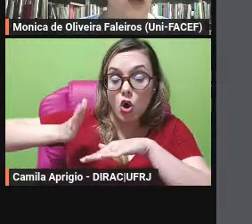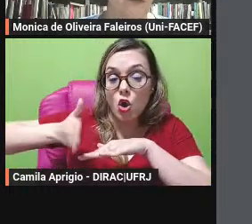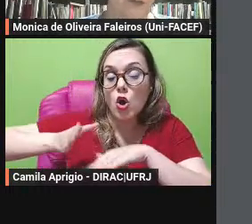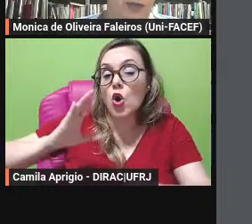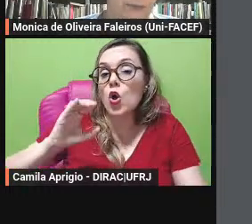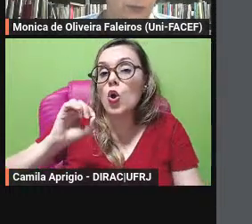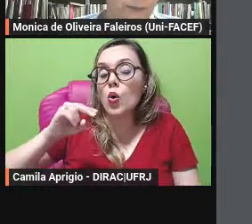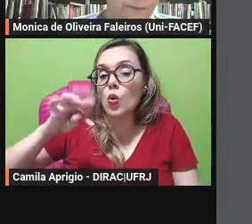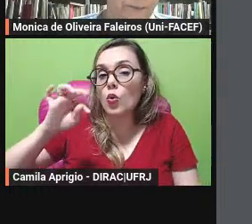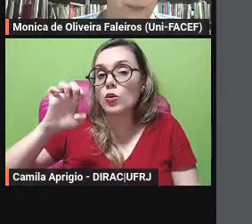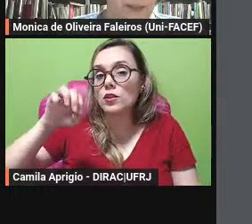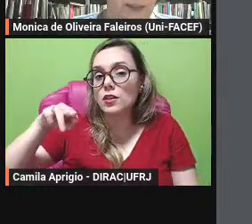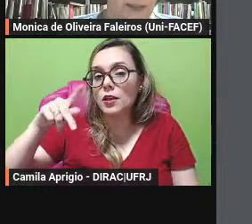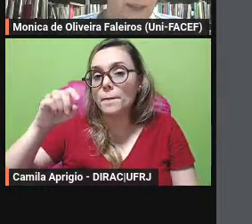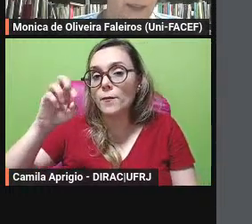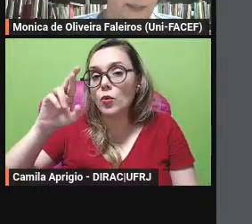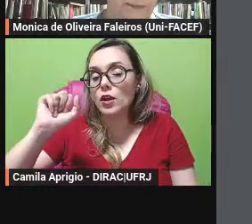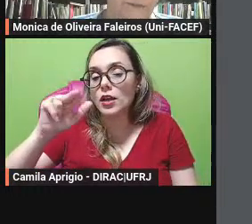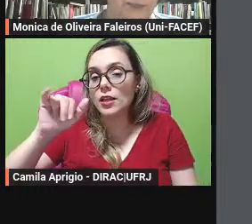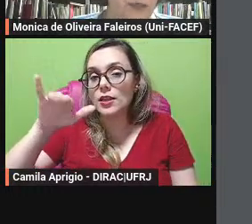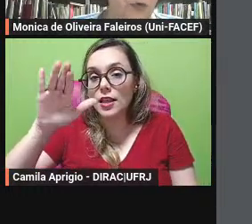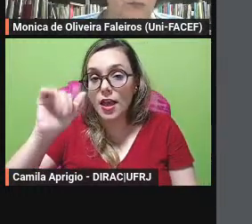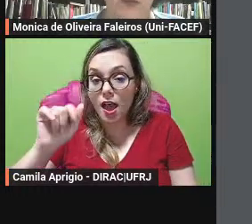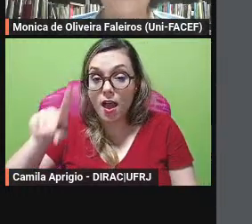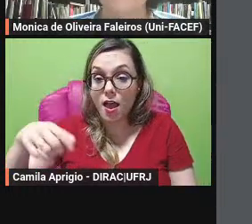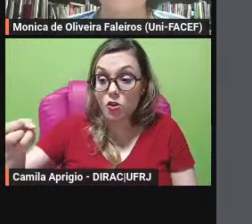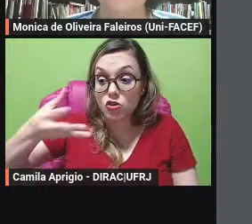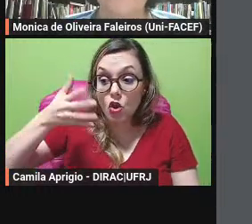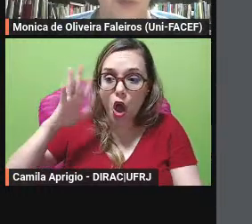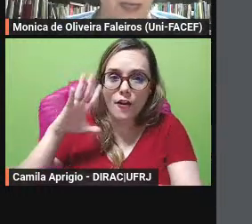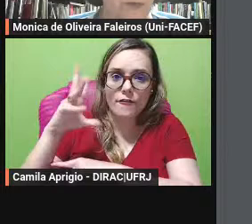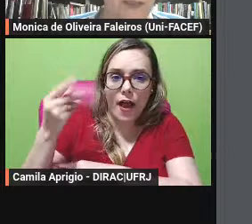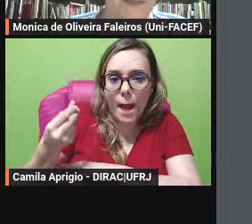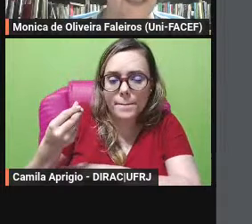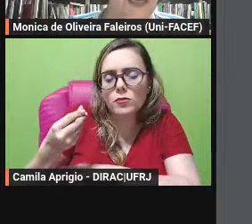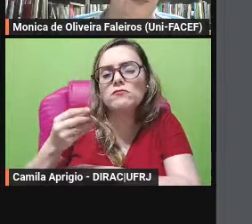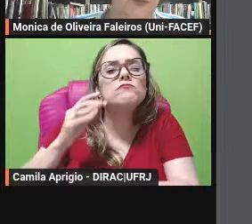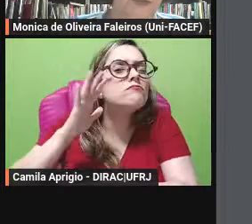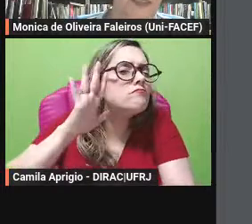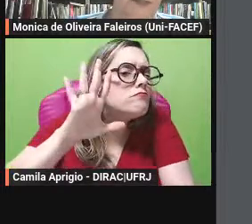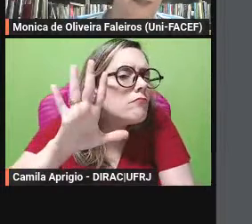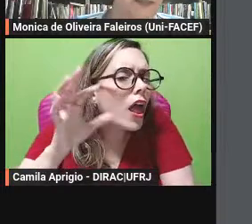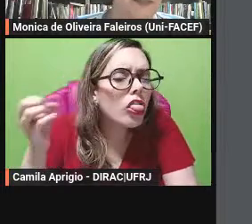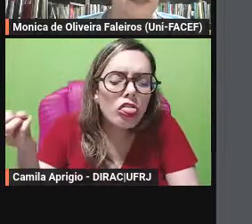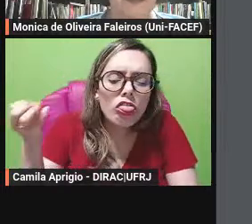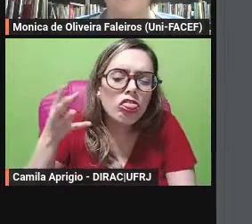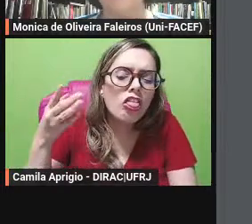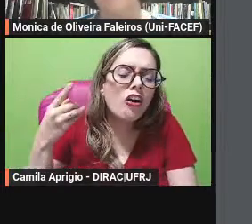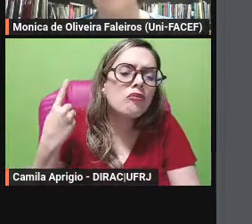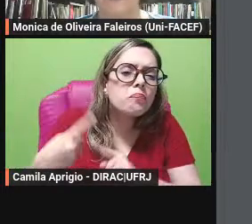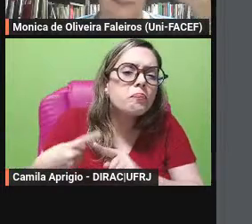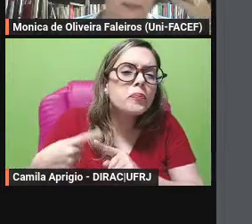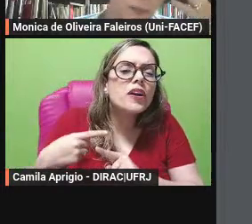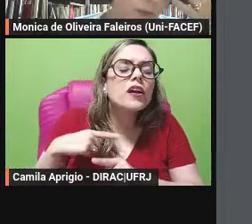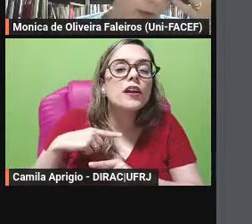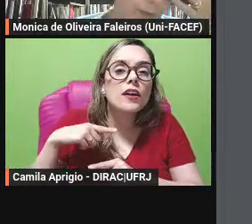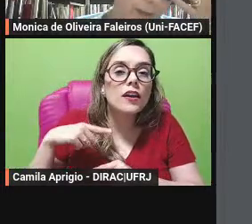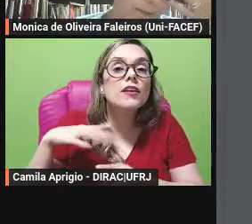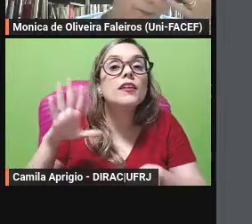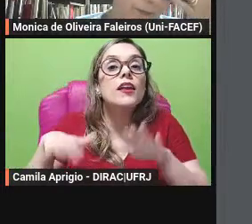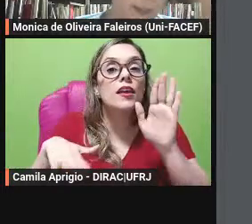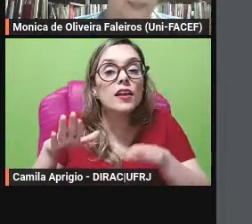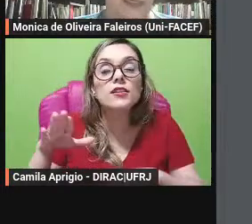nova fábula e como essa nova fábula se aproxima e se distancia da tradição